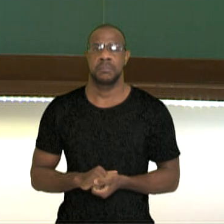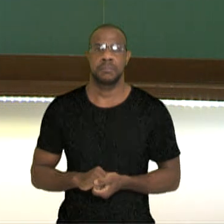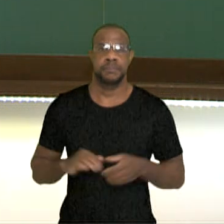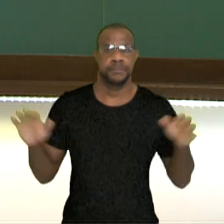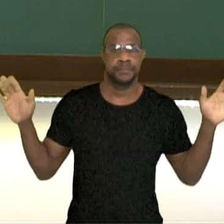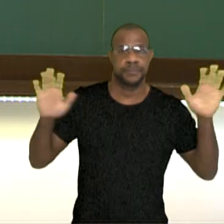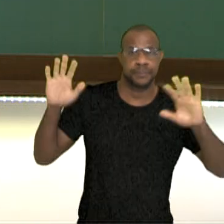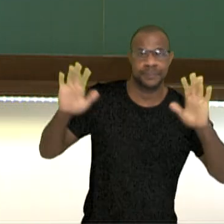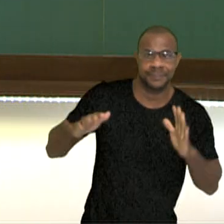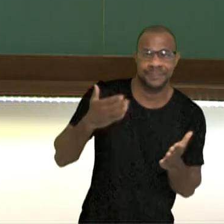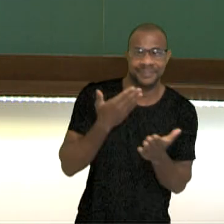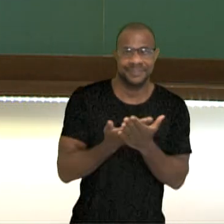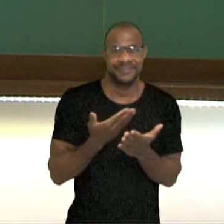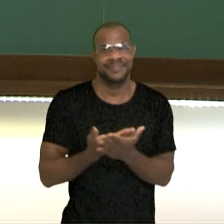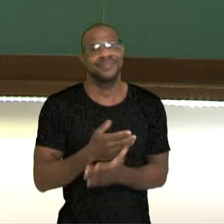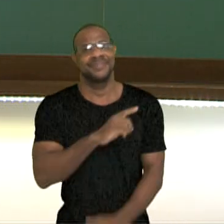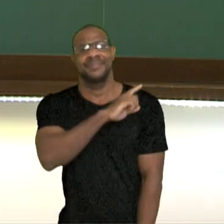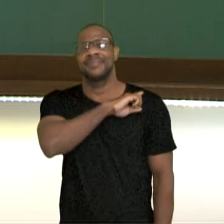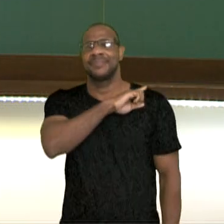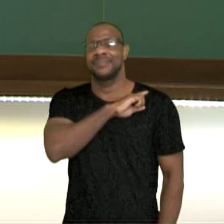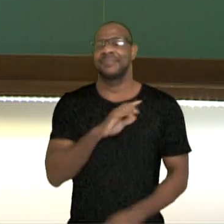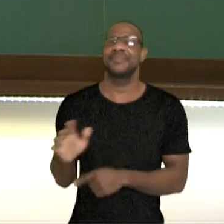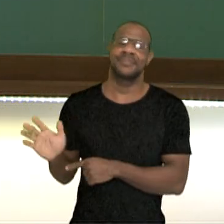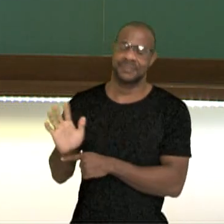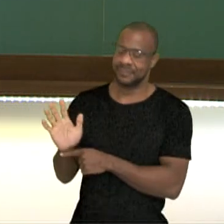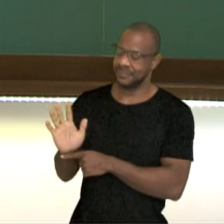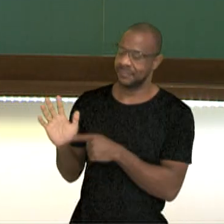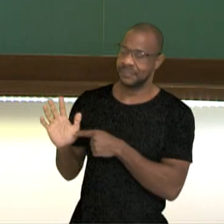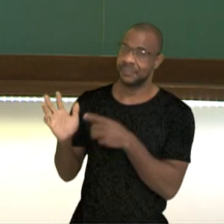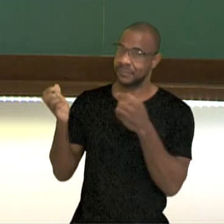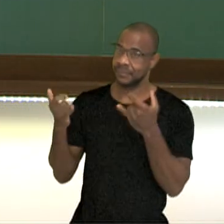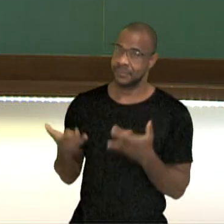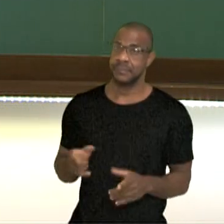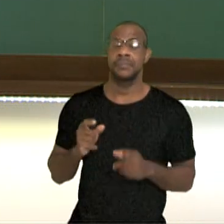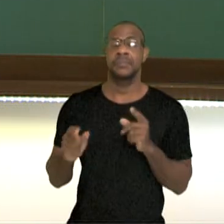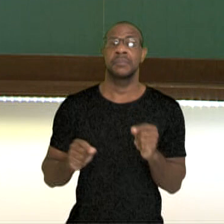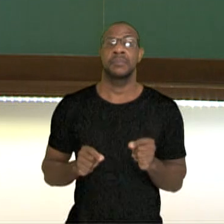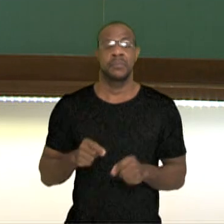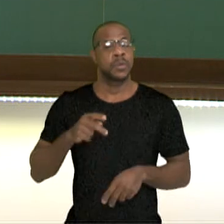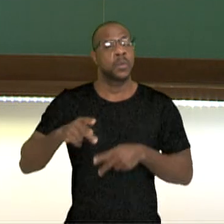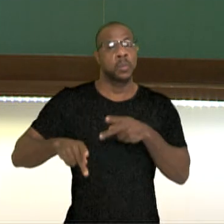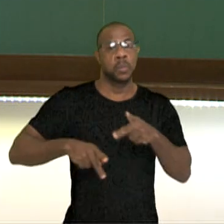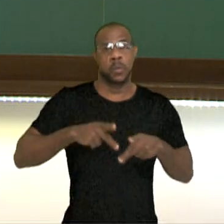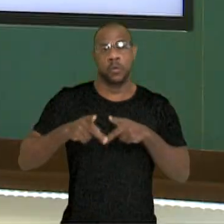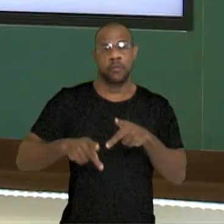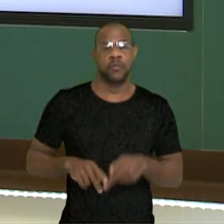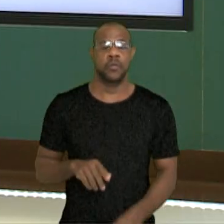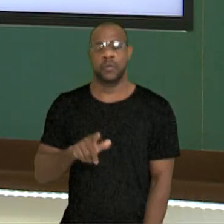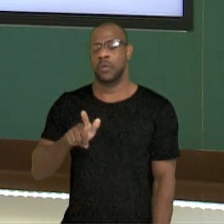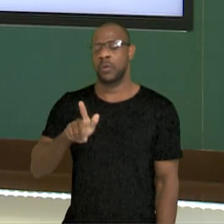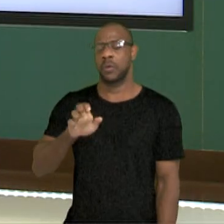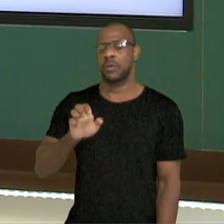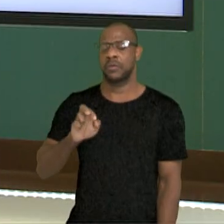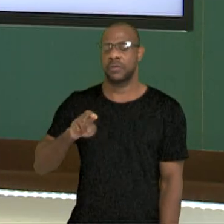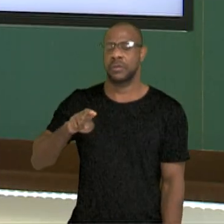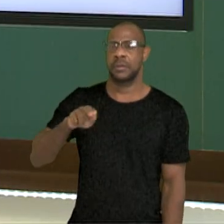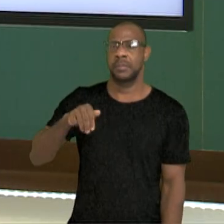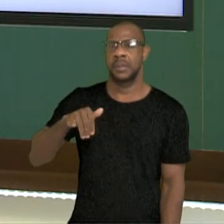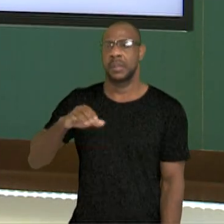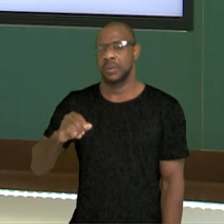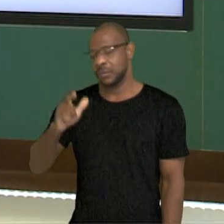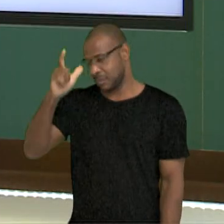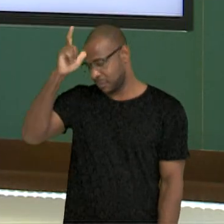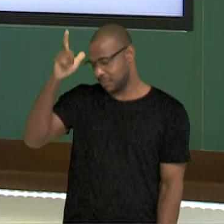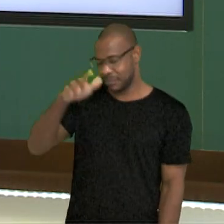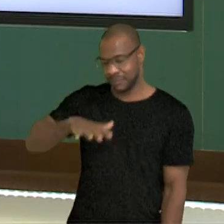Olá, estudantes da primeira série! Nesse vídeo vamos falar sobre os povos germânicos. Então, os povos germânicos, eles